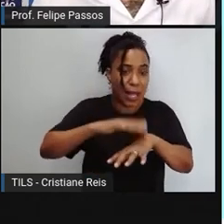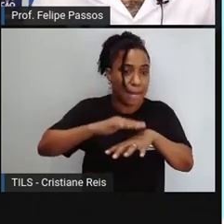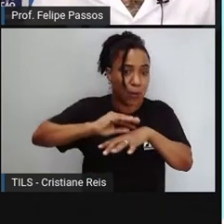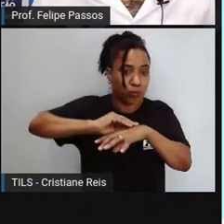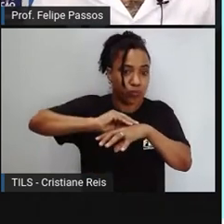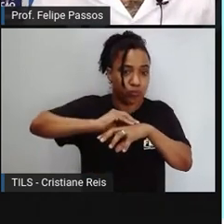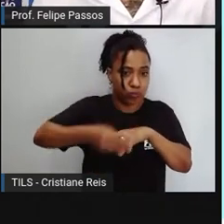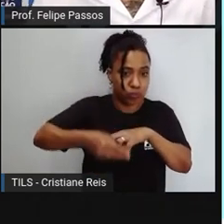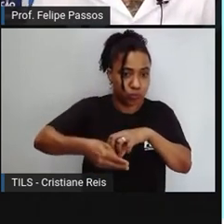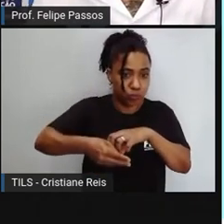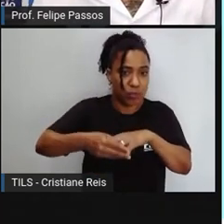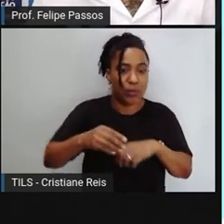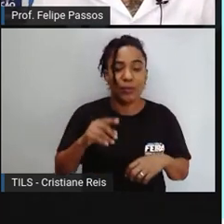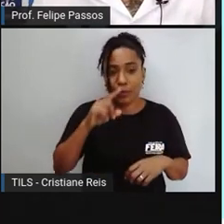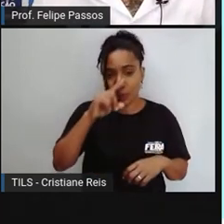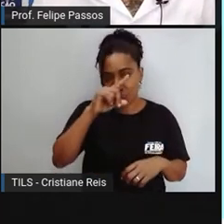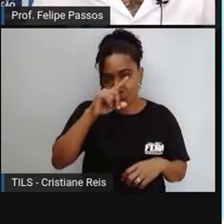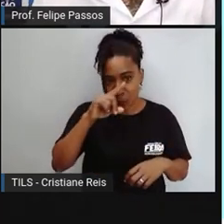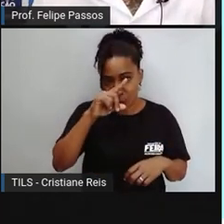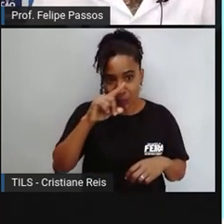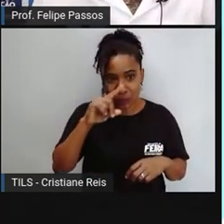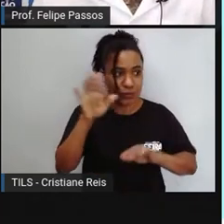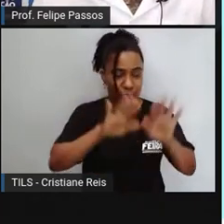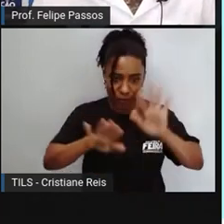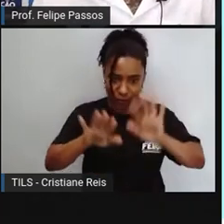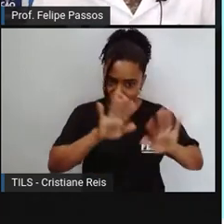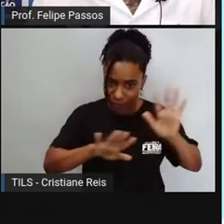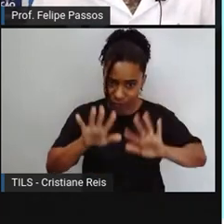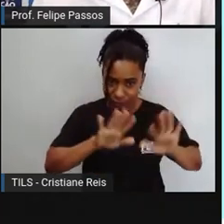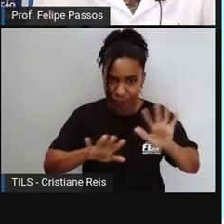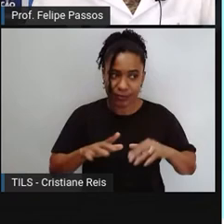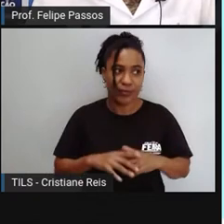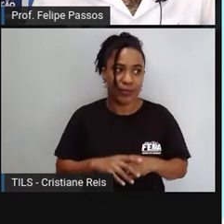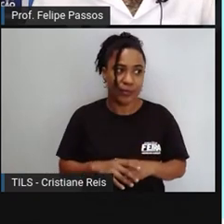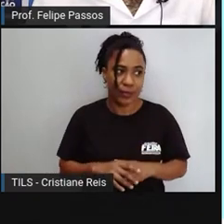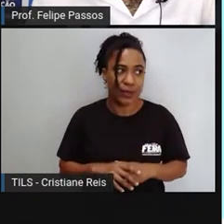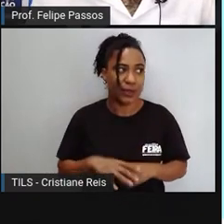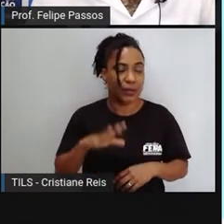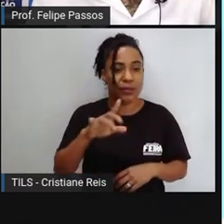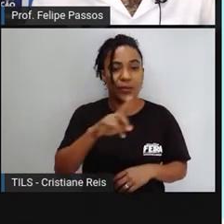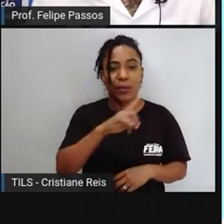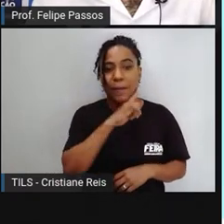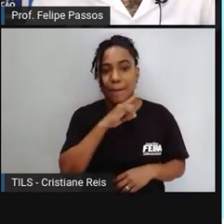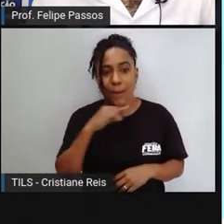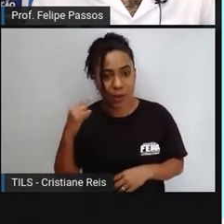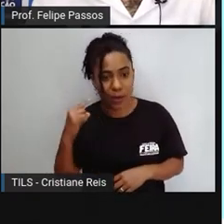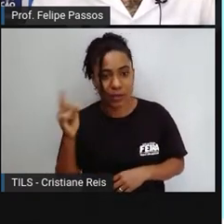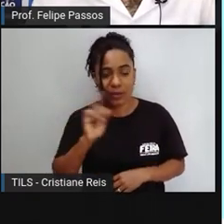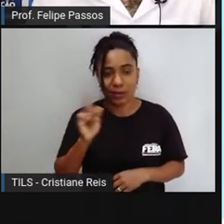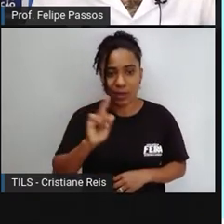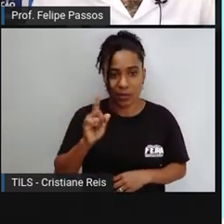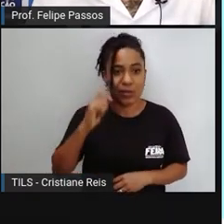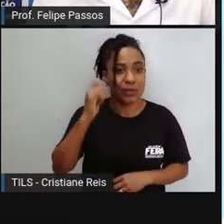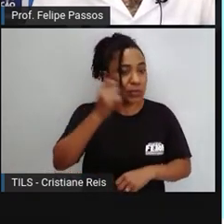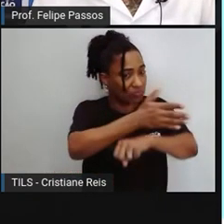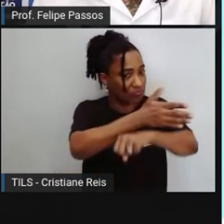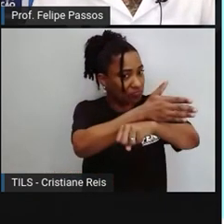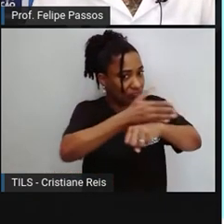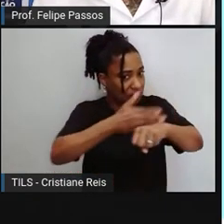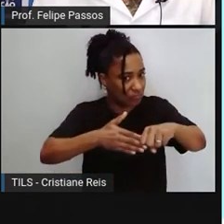aranha marrom são bem perigosos nesse sentido. Não chega a levar à morte, mas a pessoa pode perder um membro. Imagine.